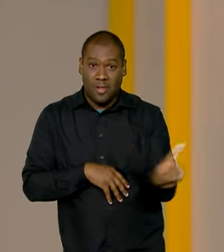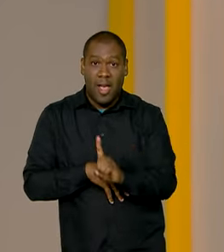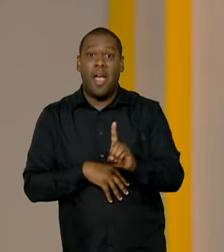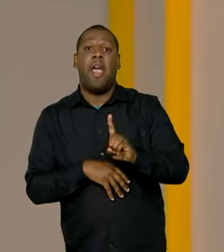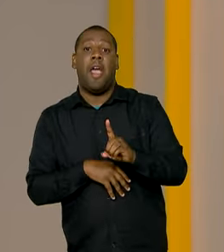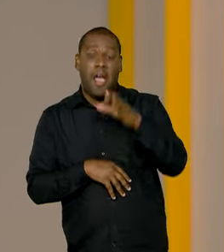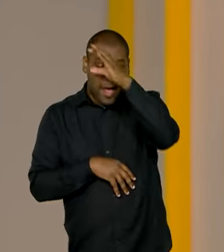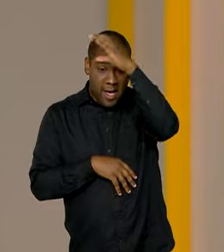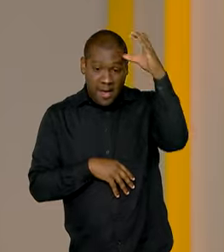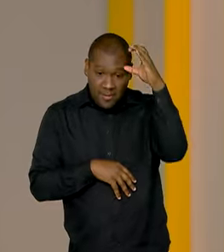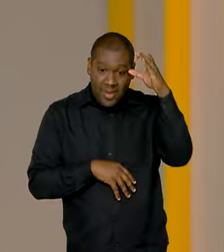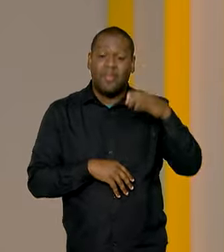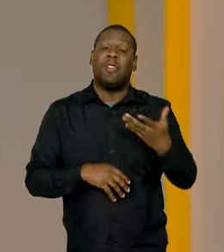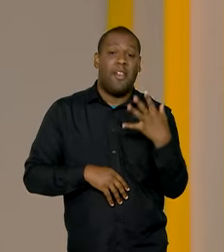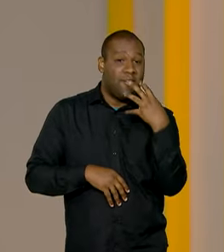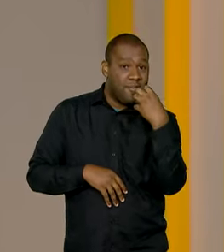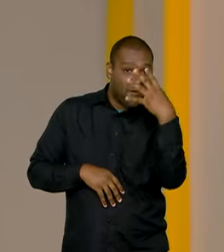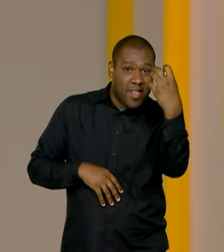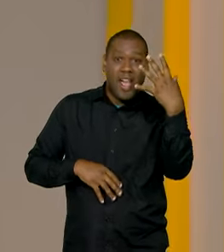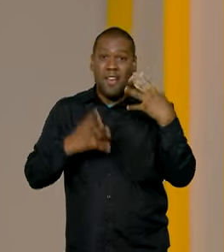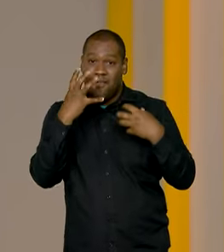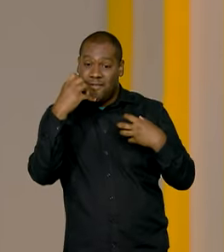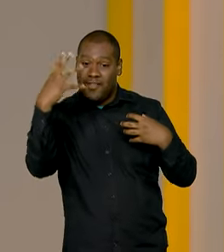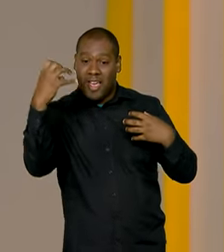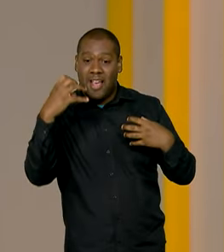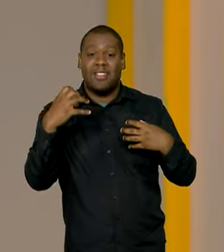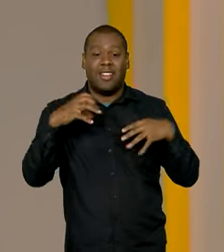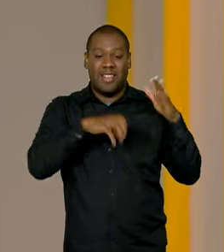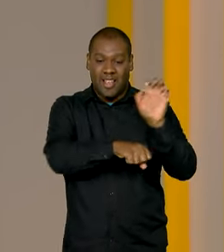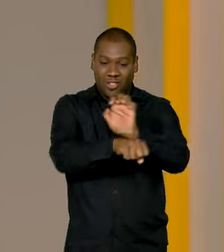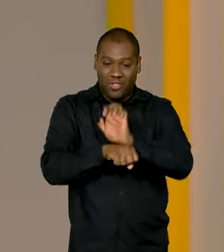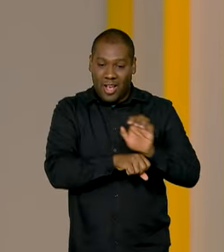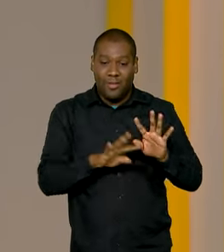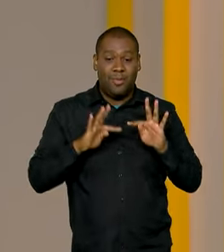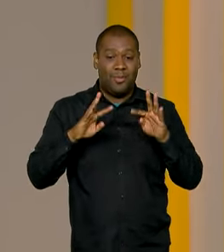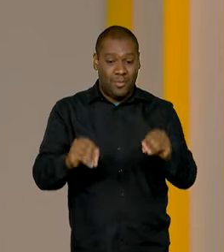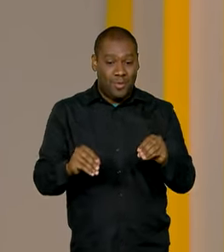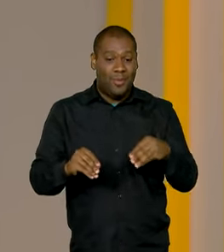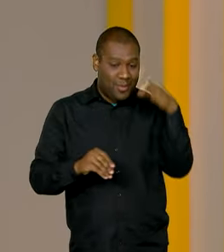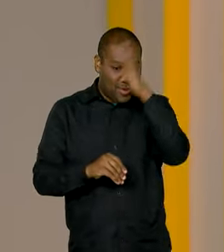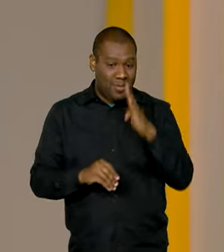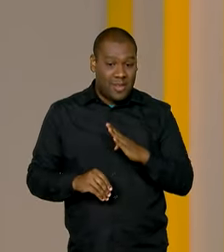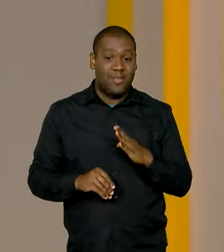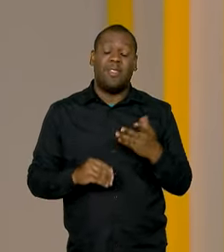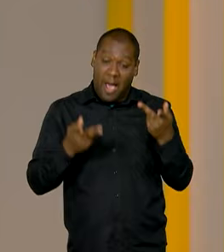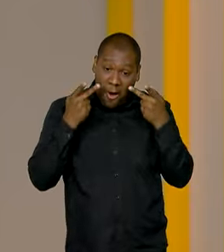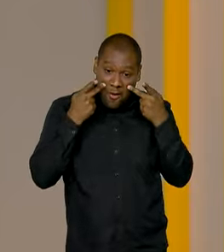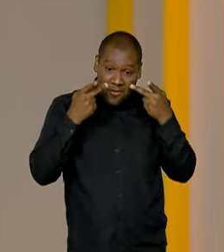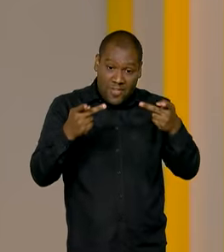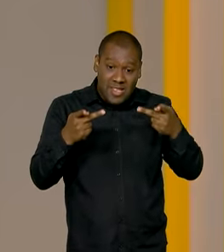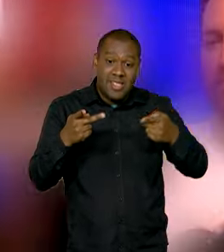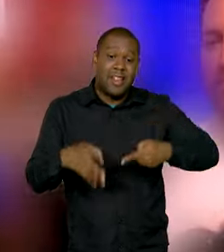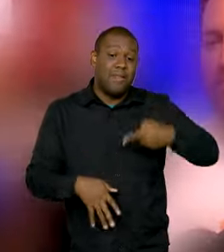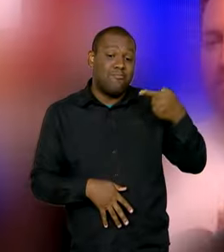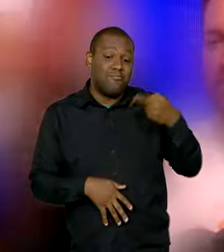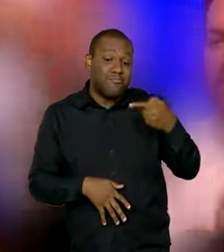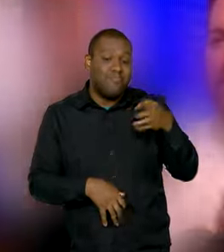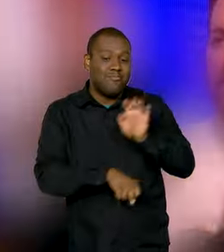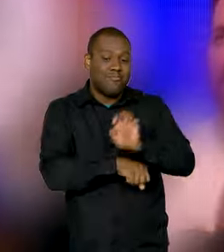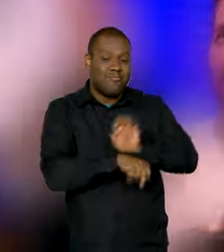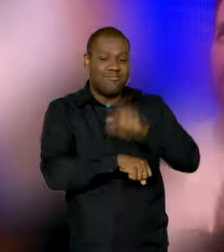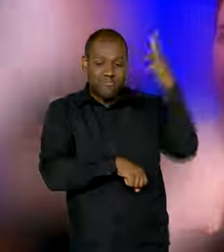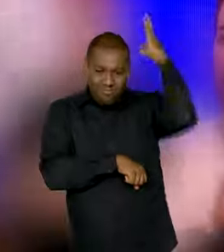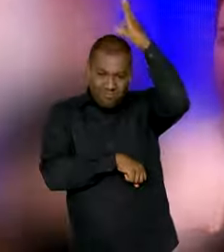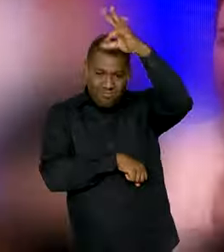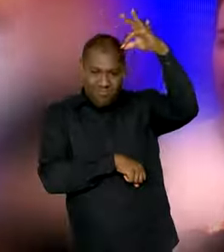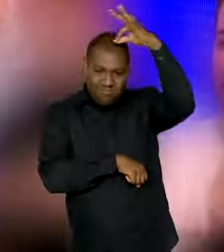e o Espírito Santo foi o primeiro estado a ser visitado nesta quinta-feira. Veja como foi. Com